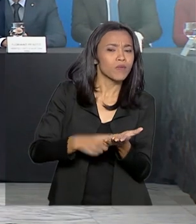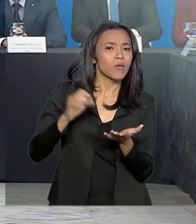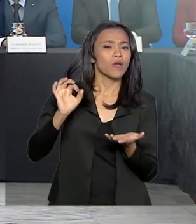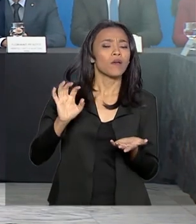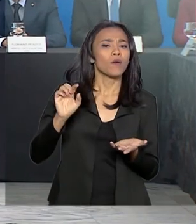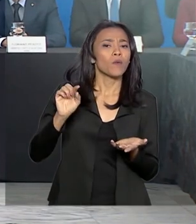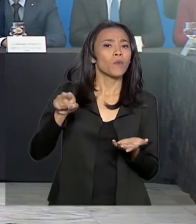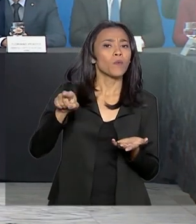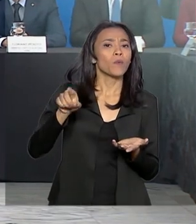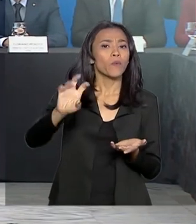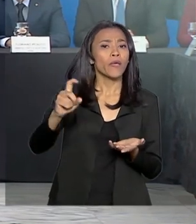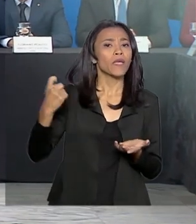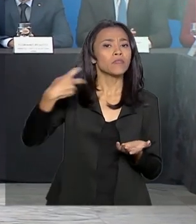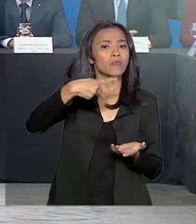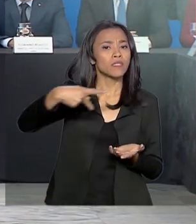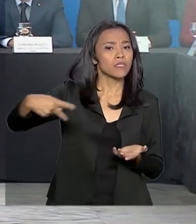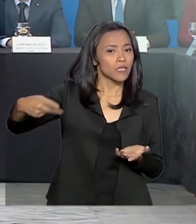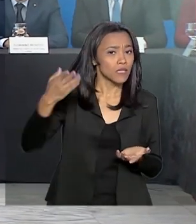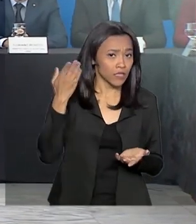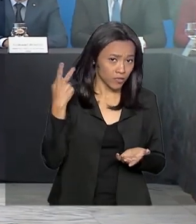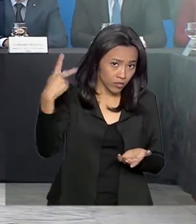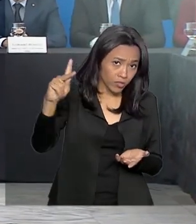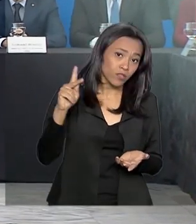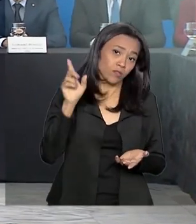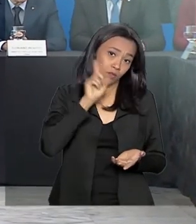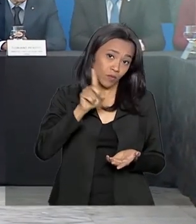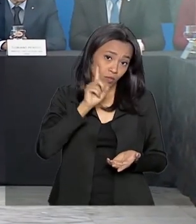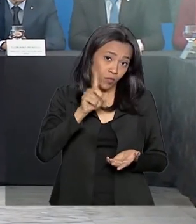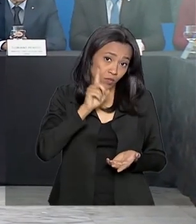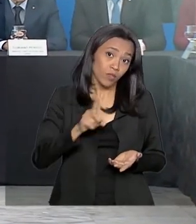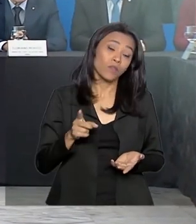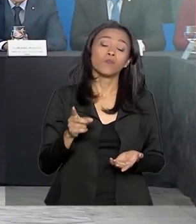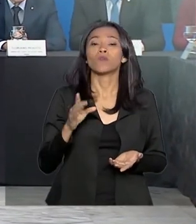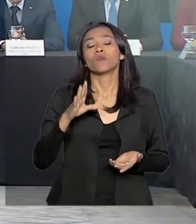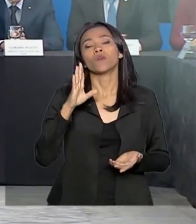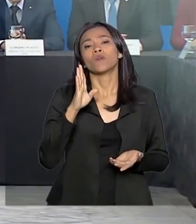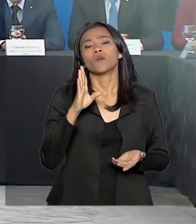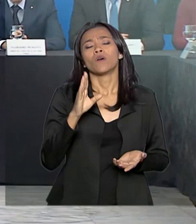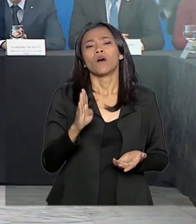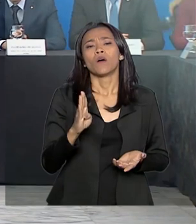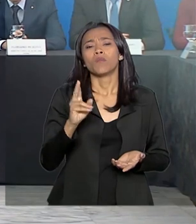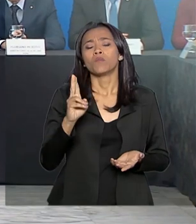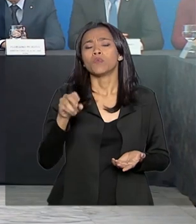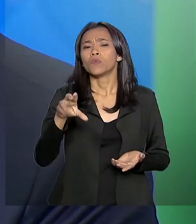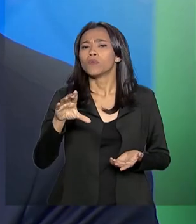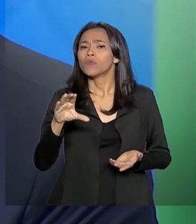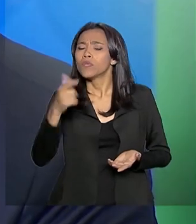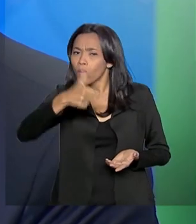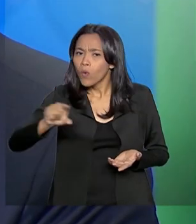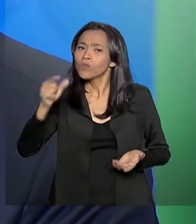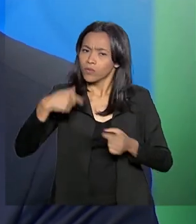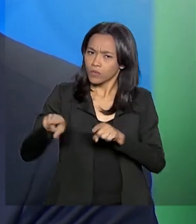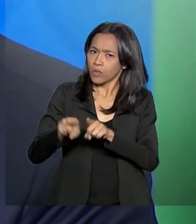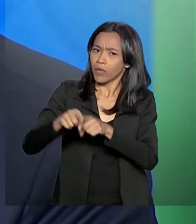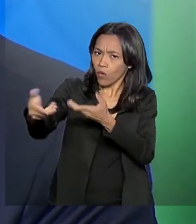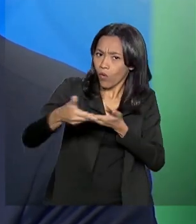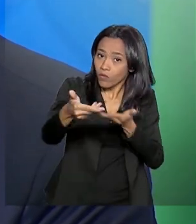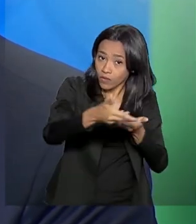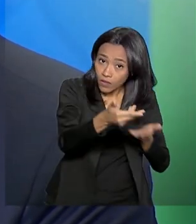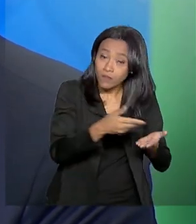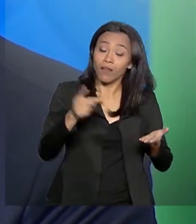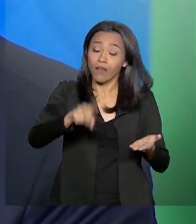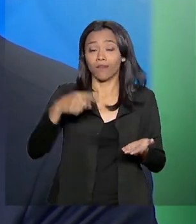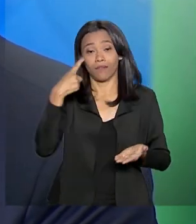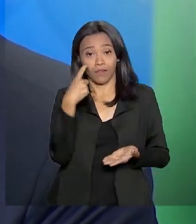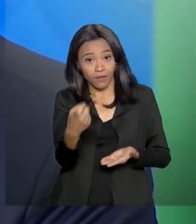Bush, por Ted Cruz, entre outras autoridades. Nós vamos continuar esse trabalho, há interesse de todos aqui,